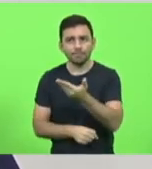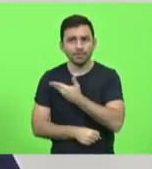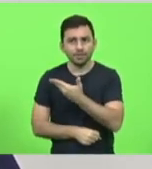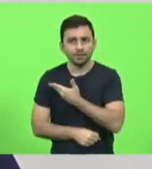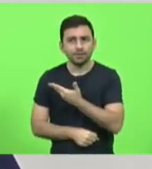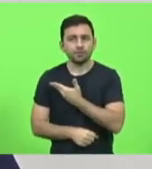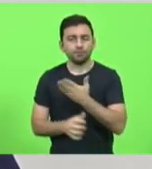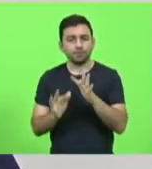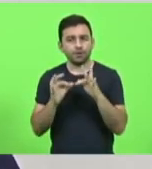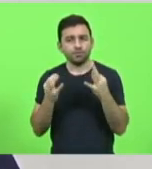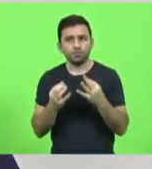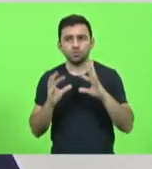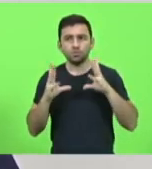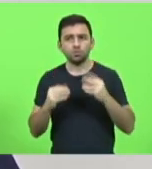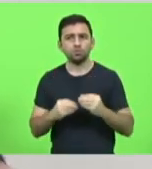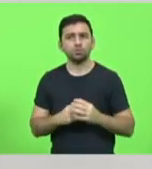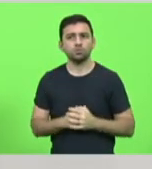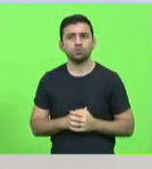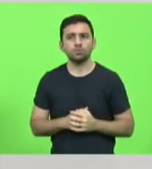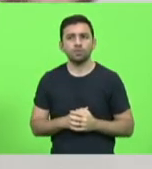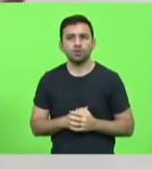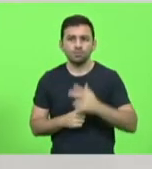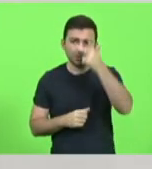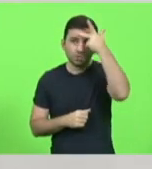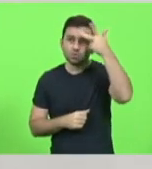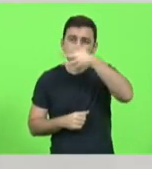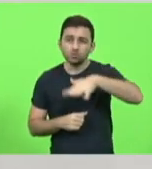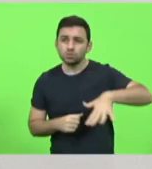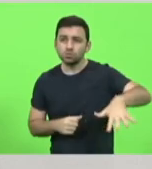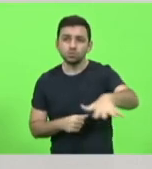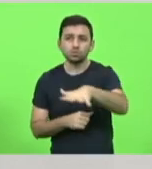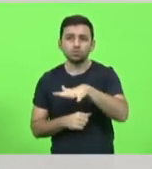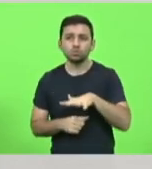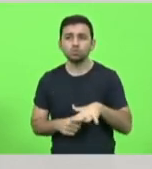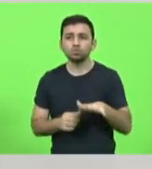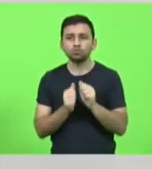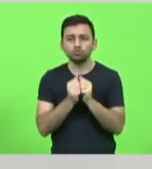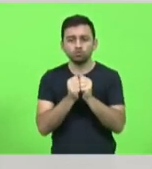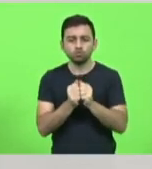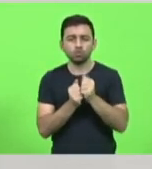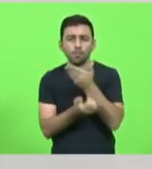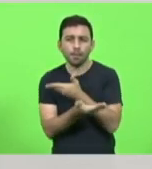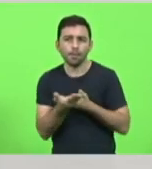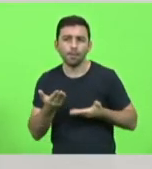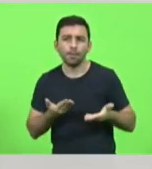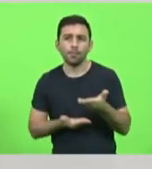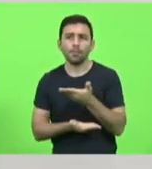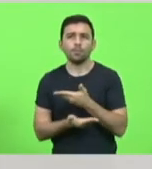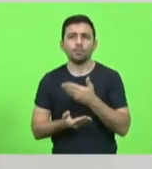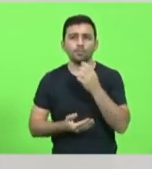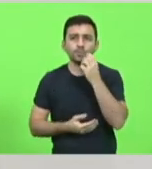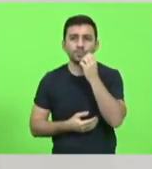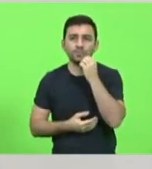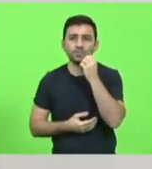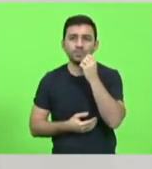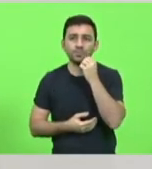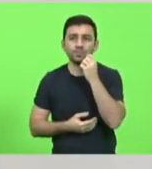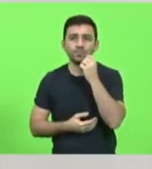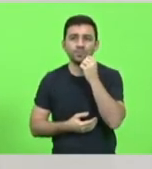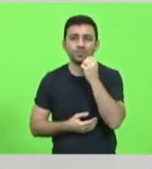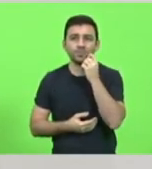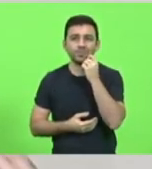parentes, as pessoas com quem se convive e com tantas outras